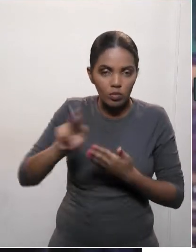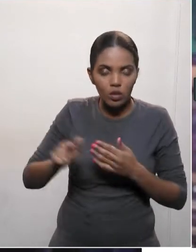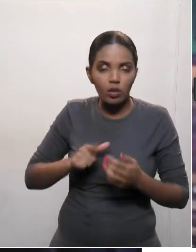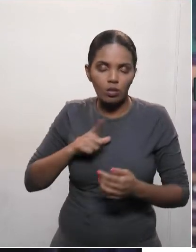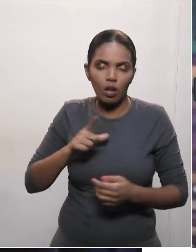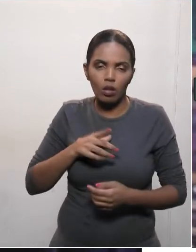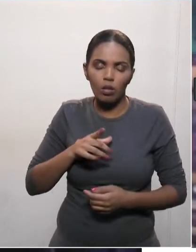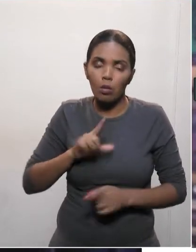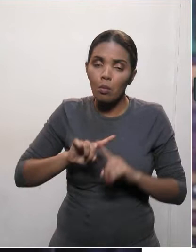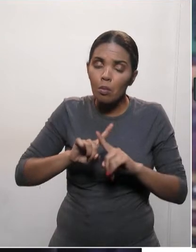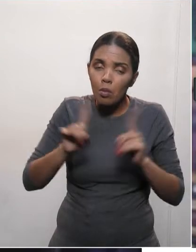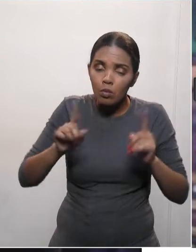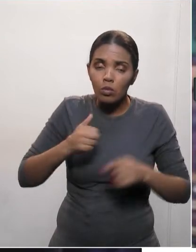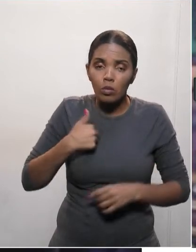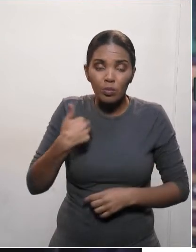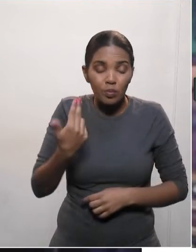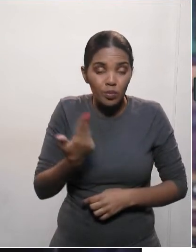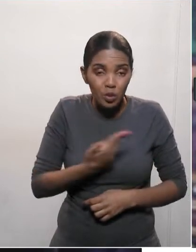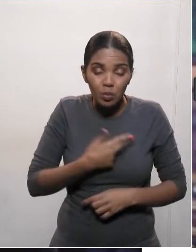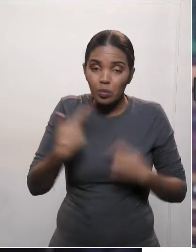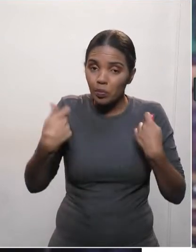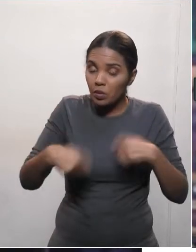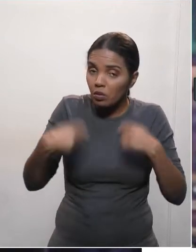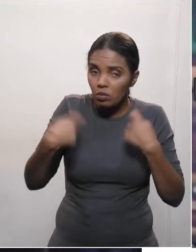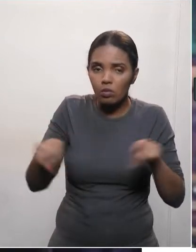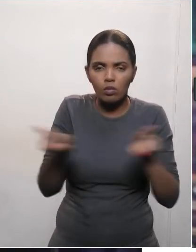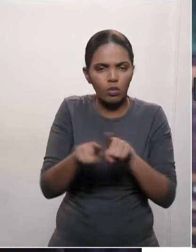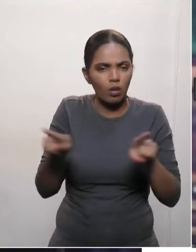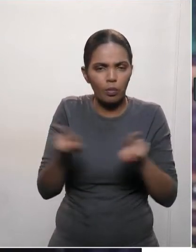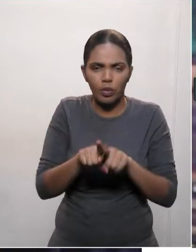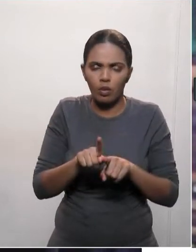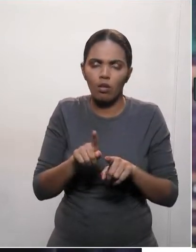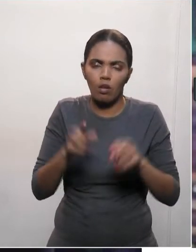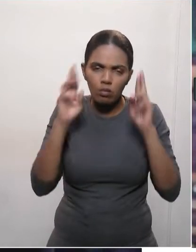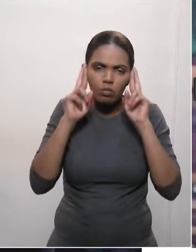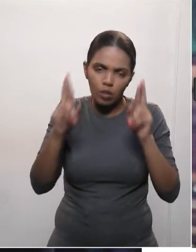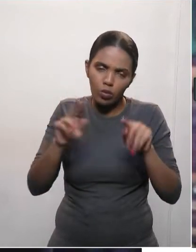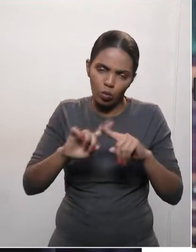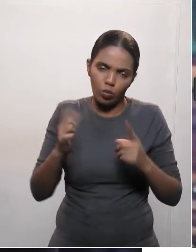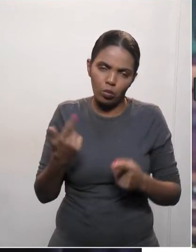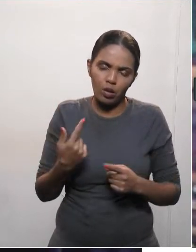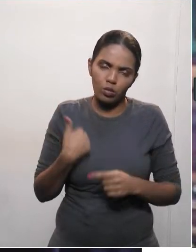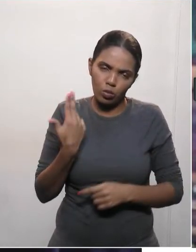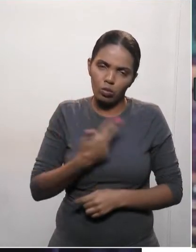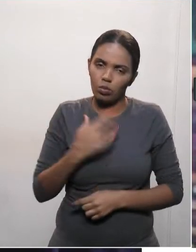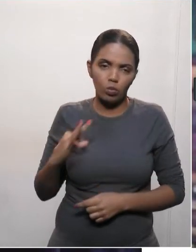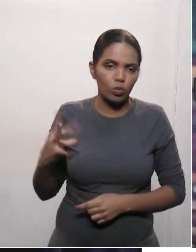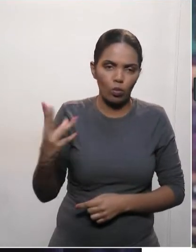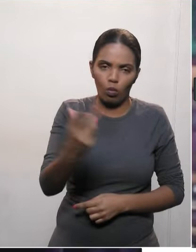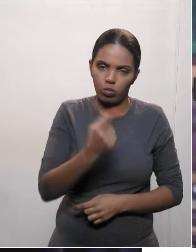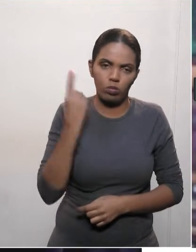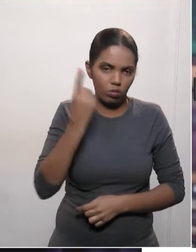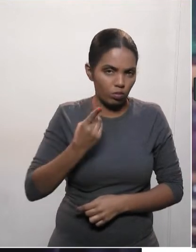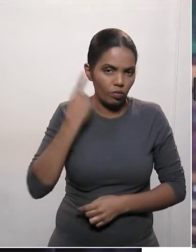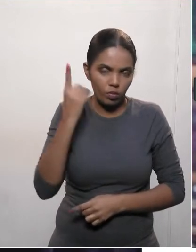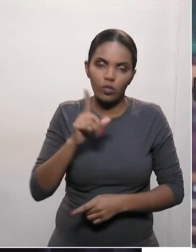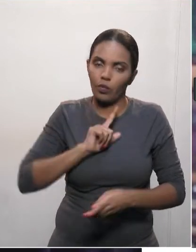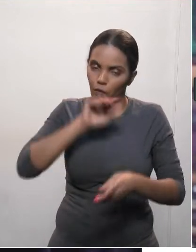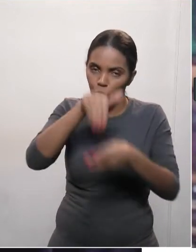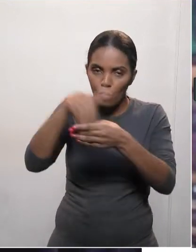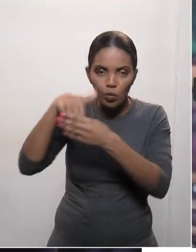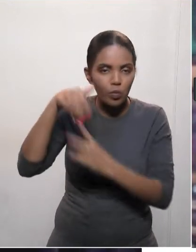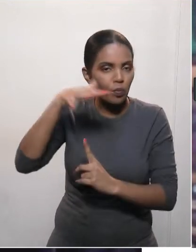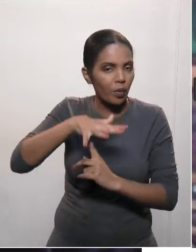Mas acima de nossas opiniões e posicionamento, nós somos deputados eleitos pela população paranaense.